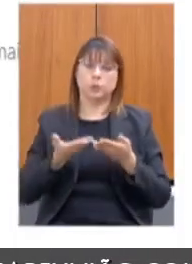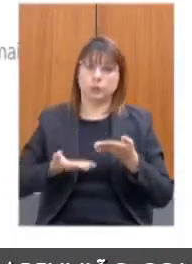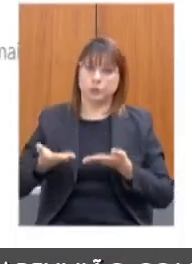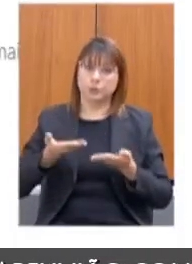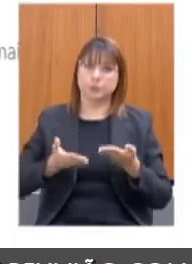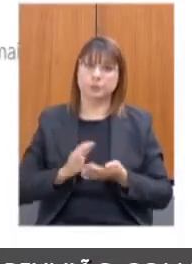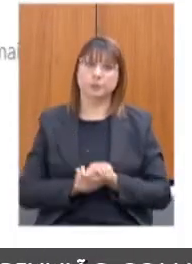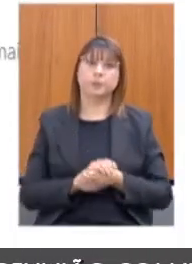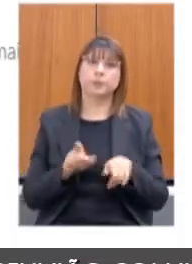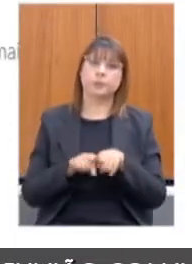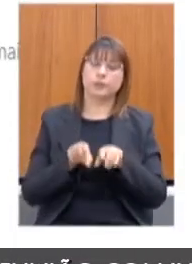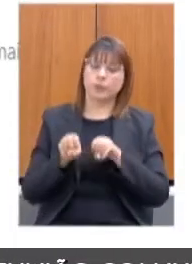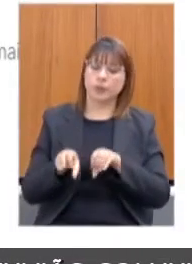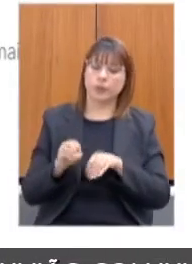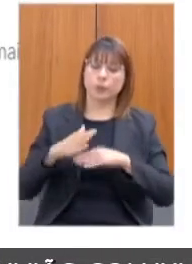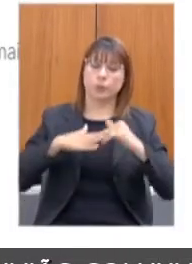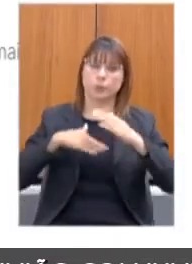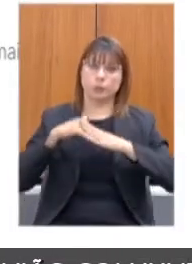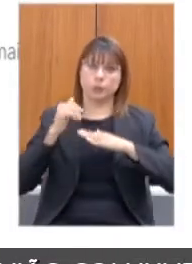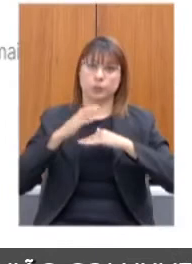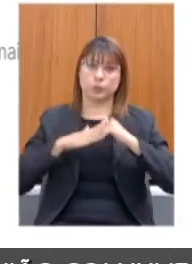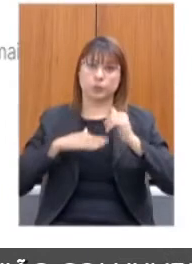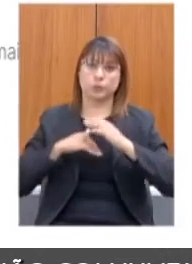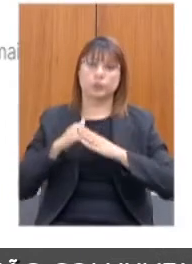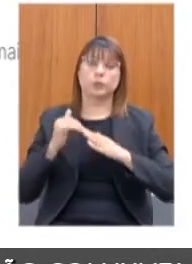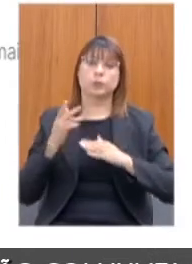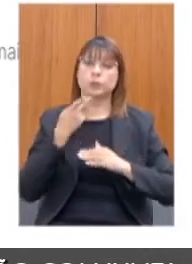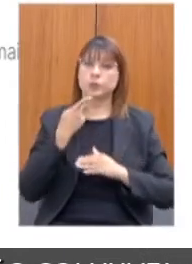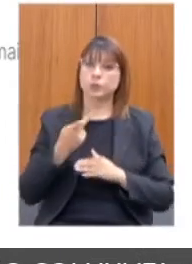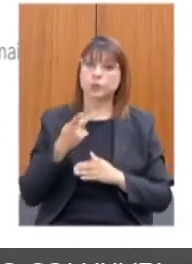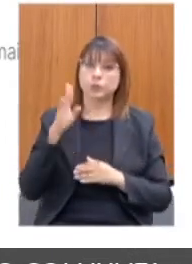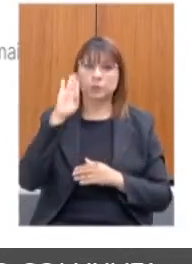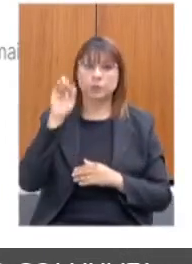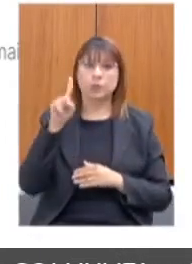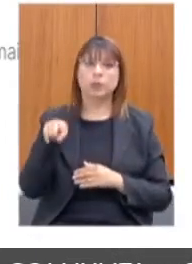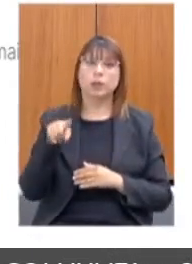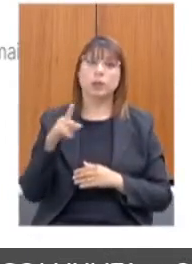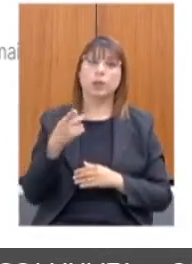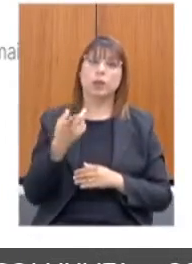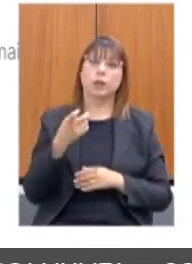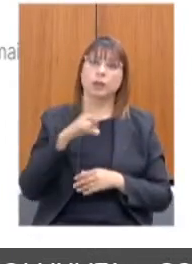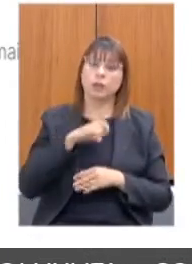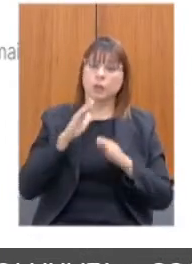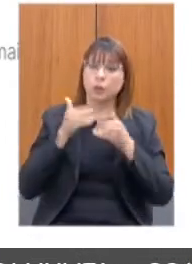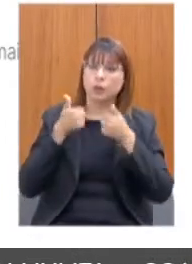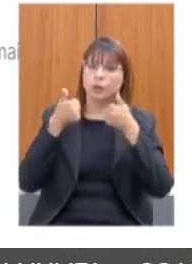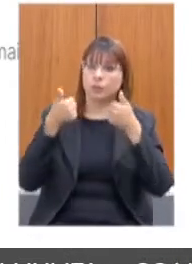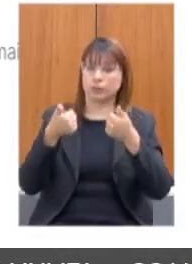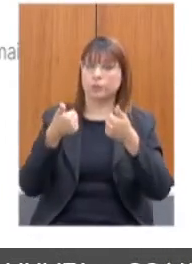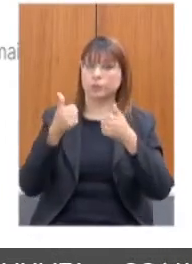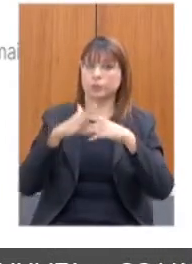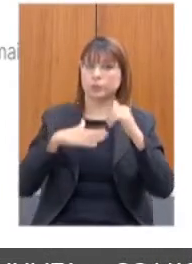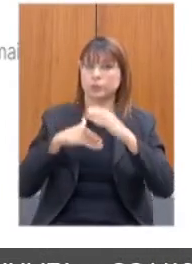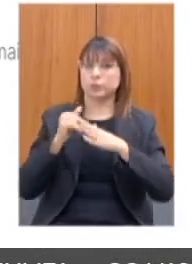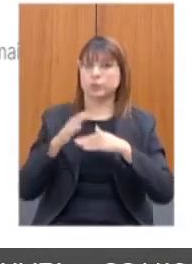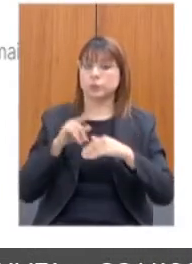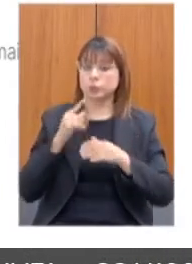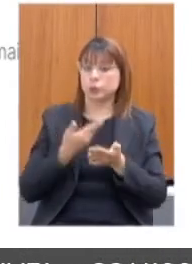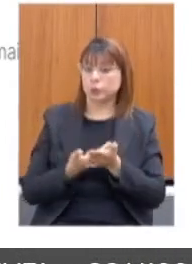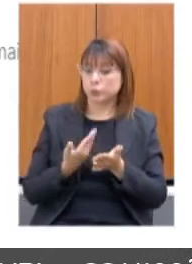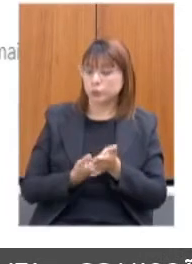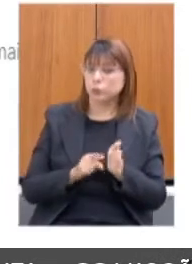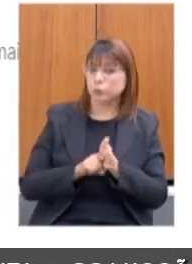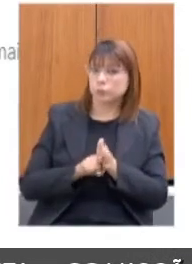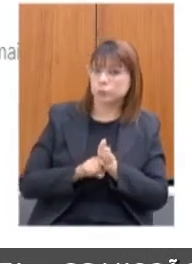Na educação profissional, eu queria dar um destaque no mapa de demanda por qualificação profissional. Isso foi um estudo